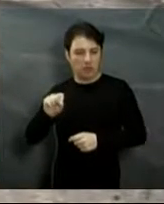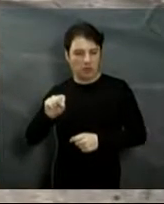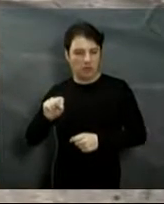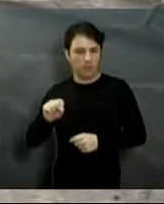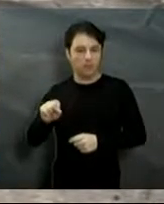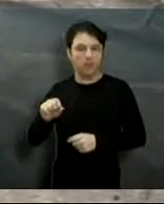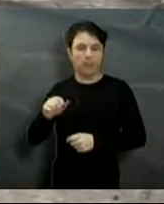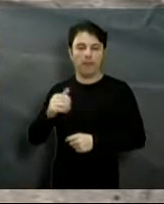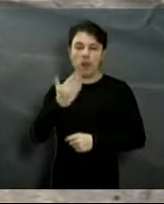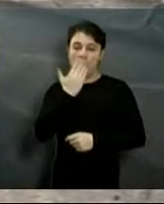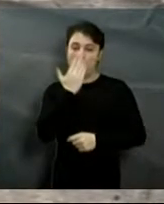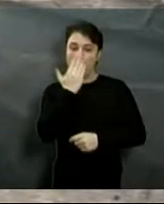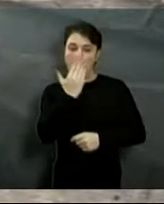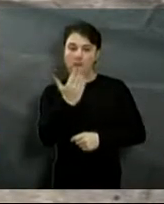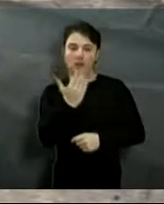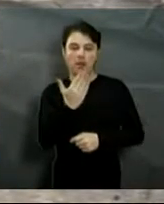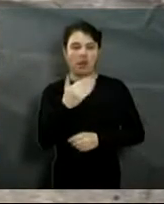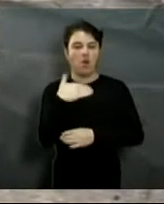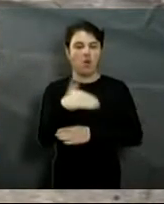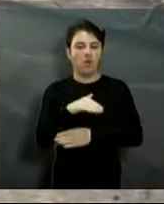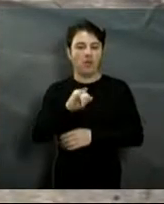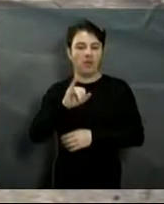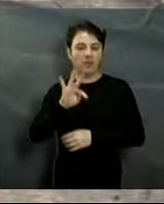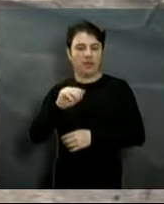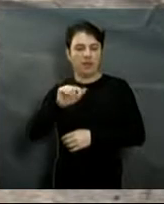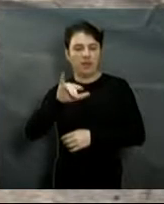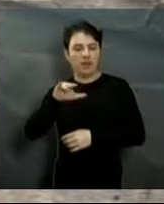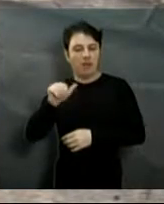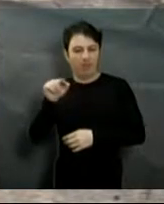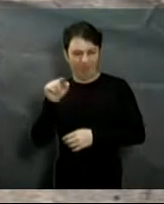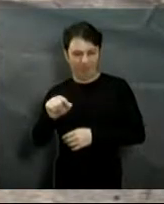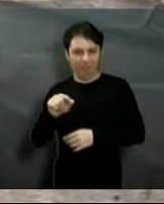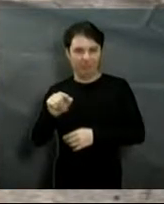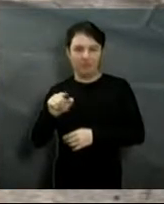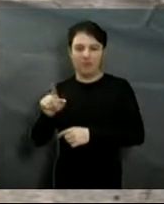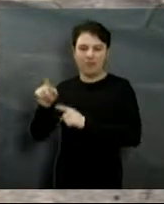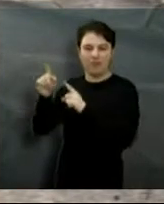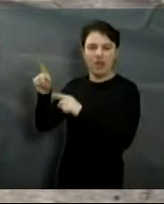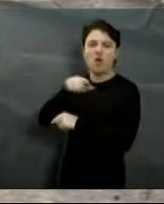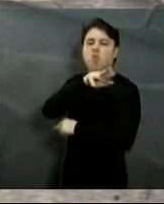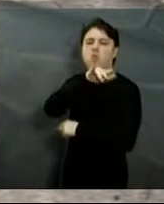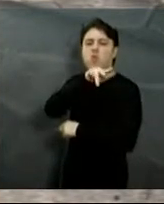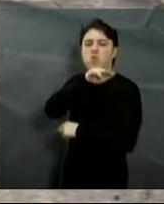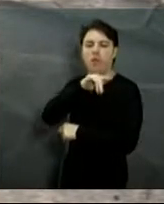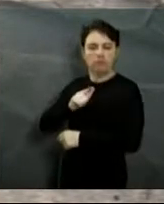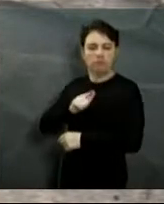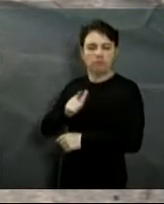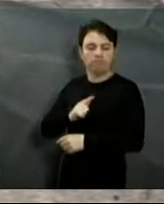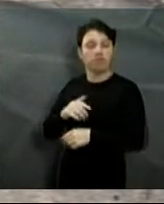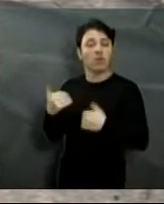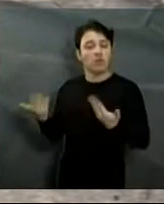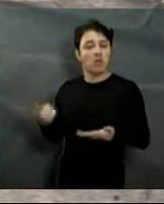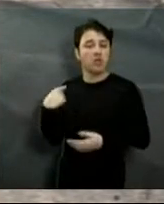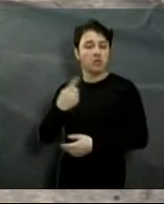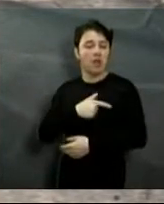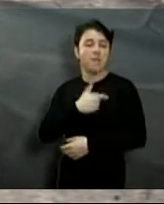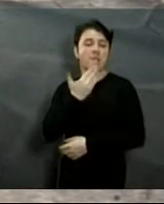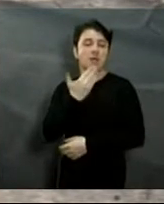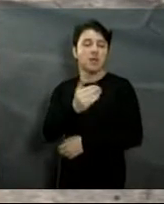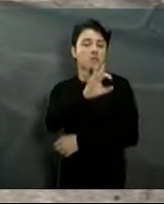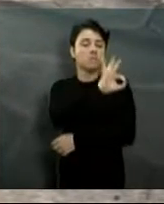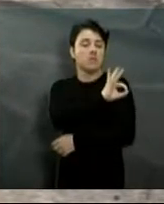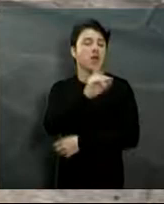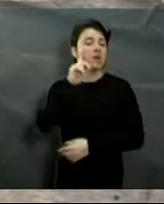7, eu quero falar um pouco sobre o processo. Nós fizemos uma indicação para a Prefeitura Municipal no dia